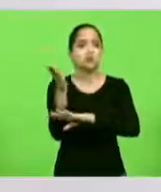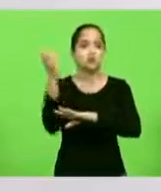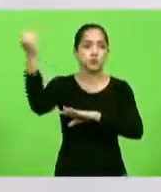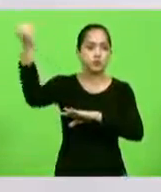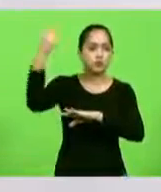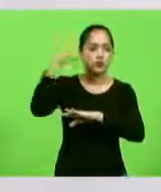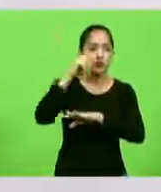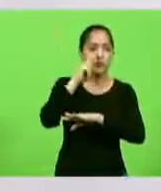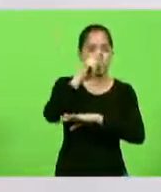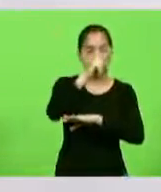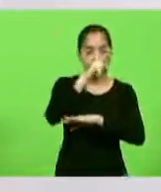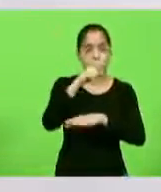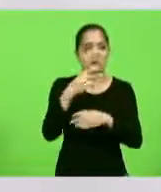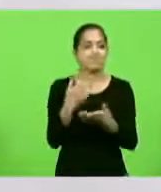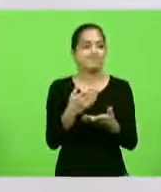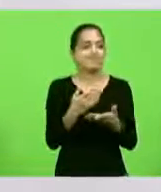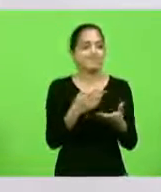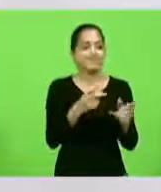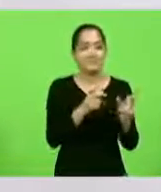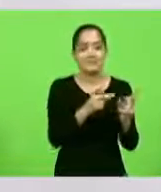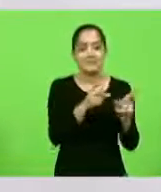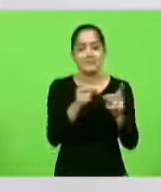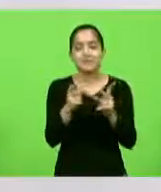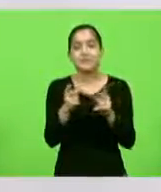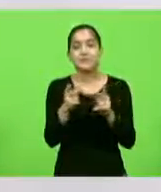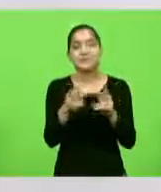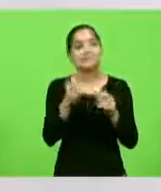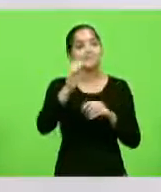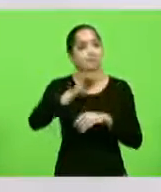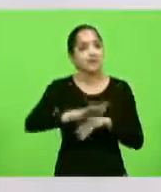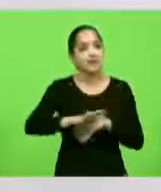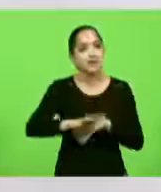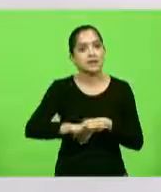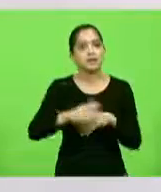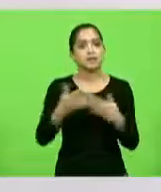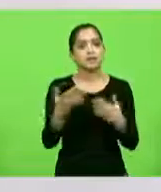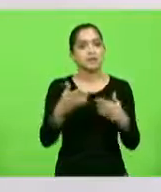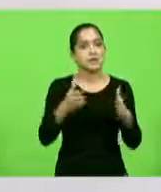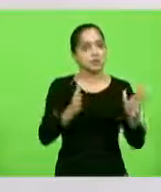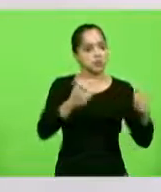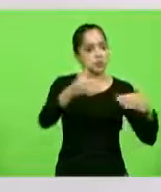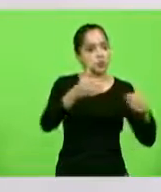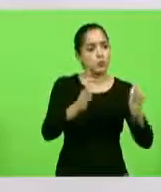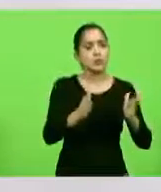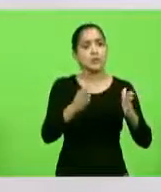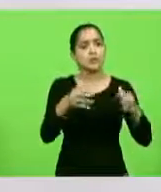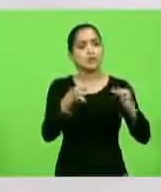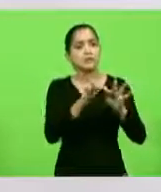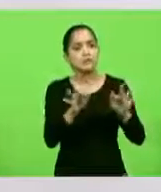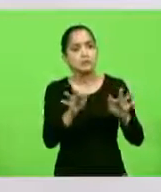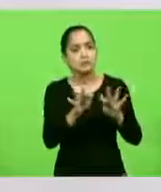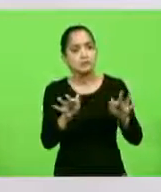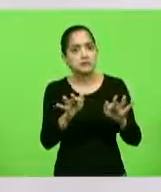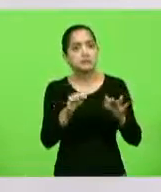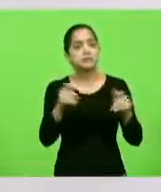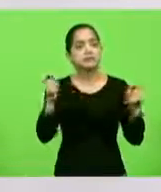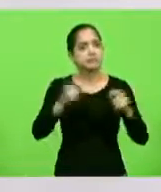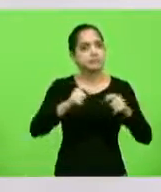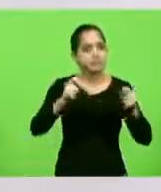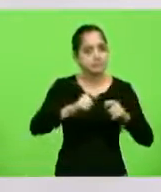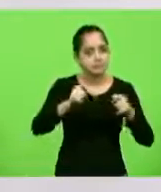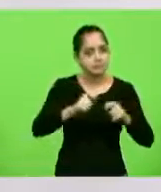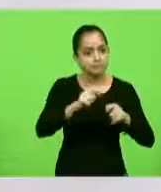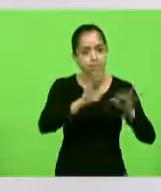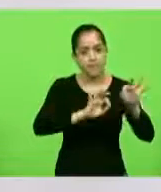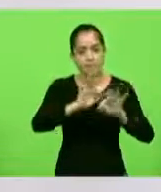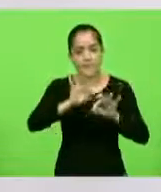quando traz o pescado não tem valor agregado. Então, de repente, um galpão, um sistema de cooperativa que eles consigam beneficiar o pescado, isso dá mais